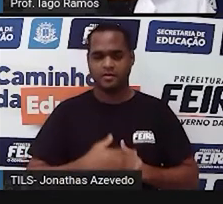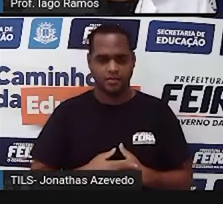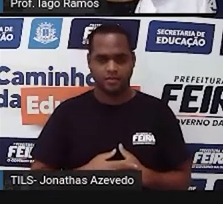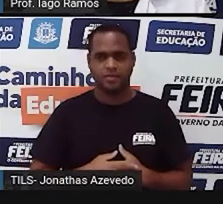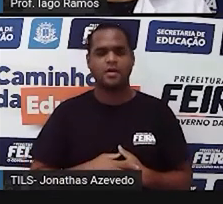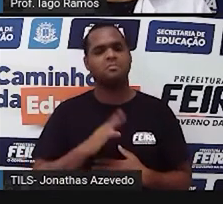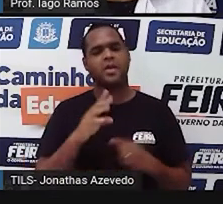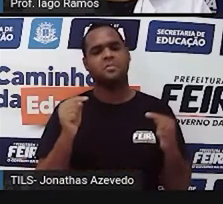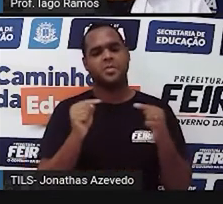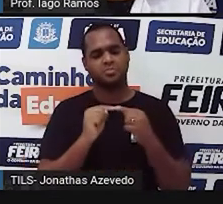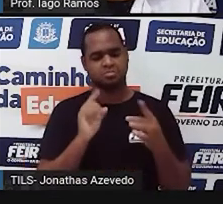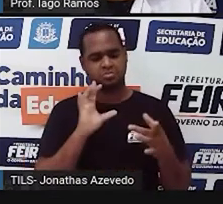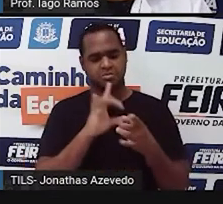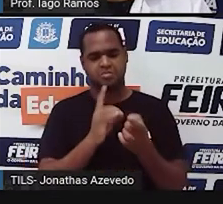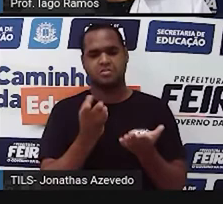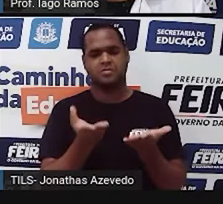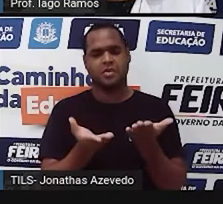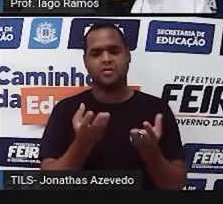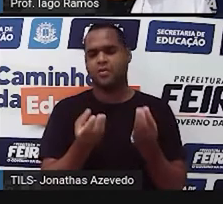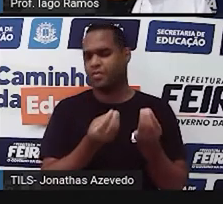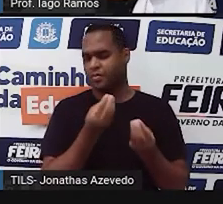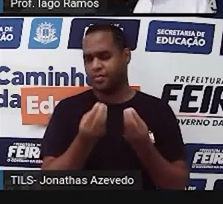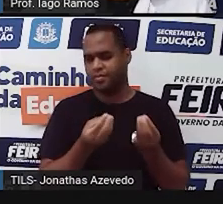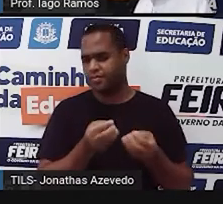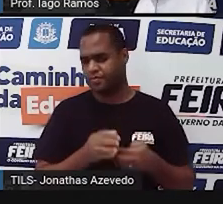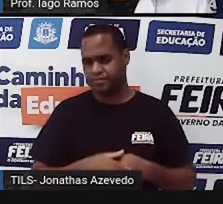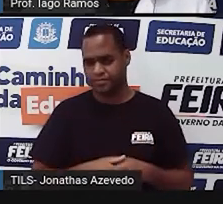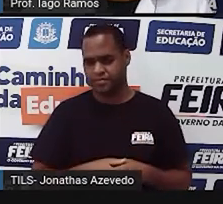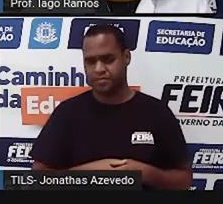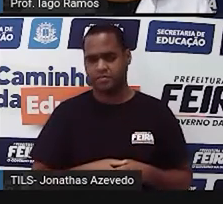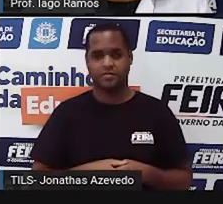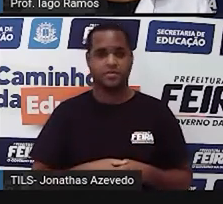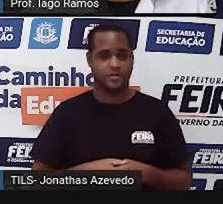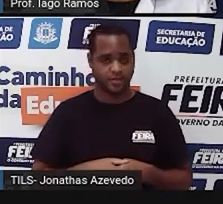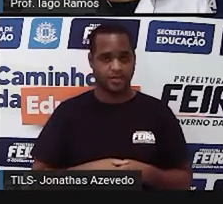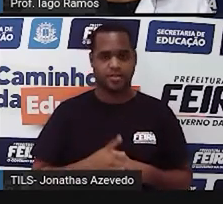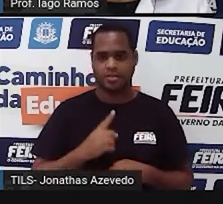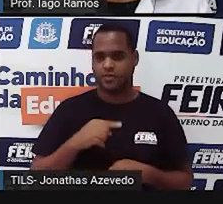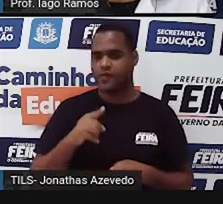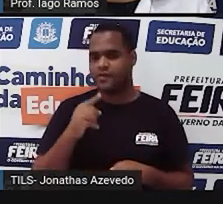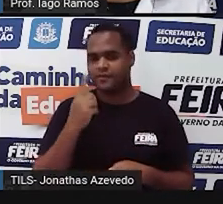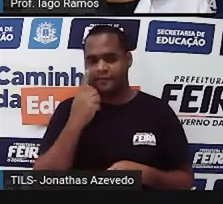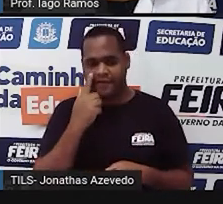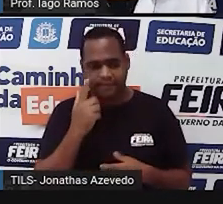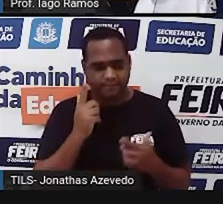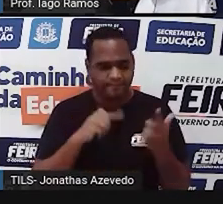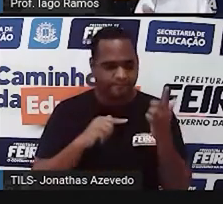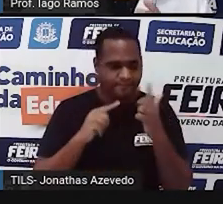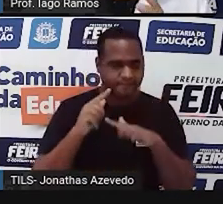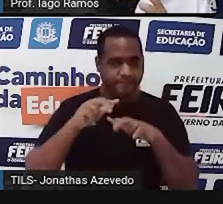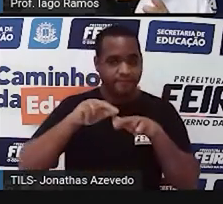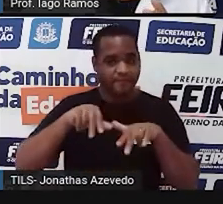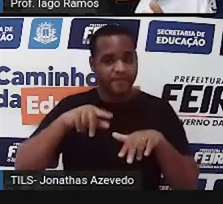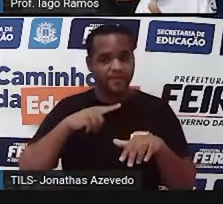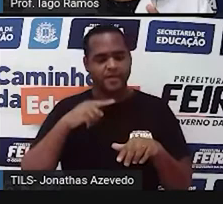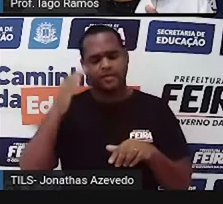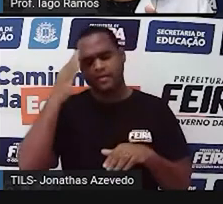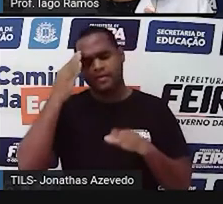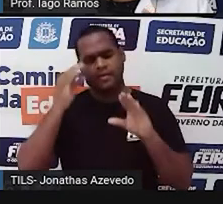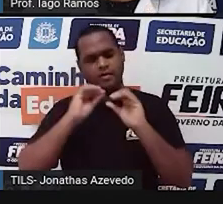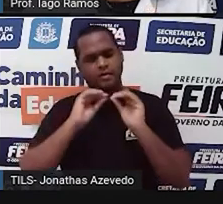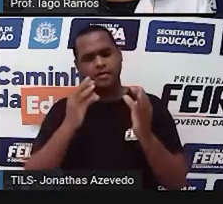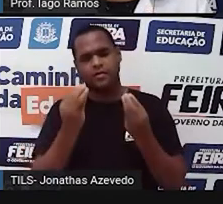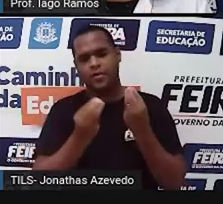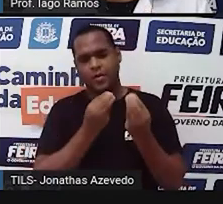isso aí tem a ver com a balança? É que a gente consegue entender como funciona